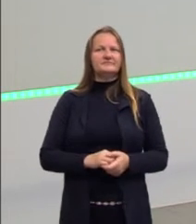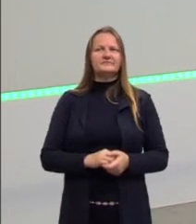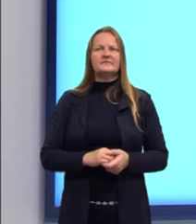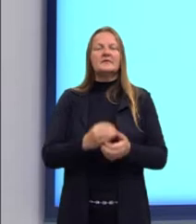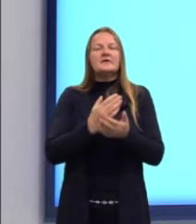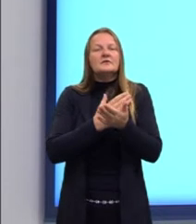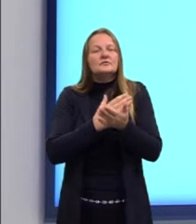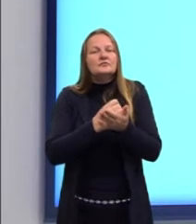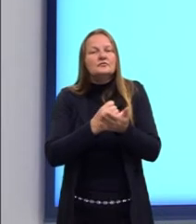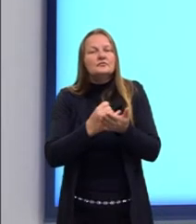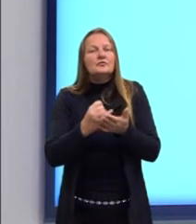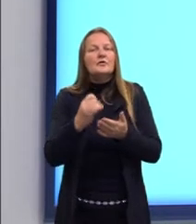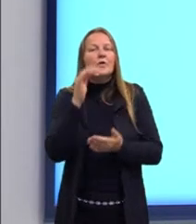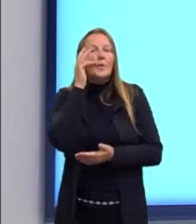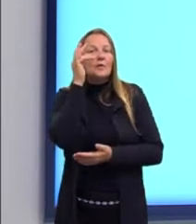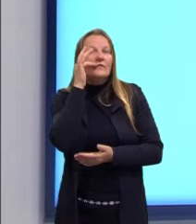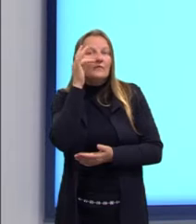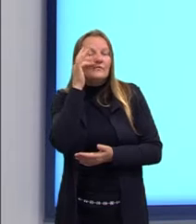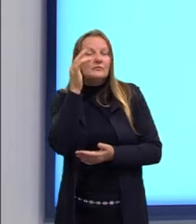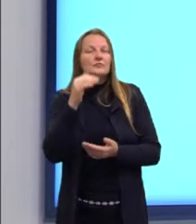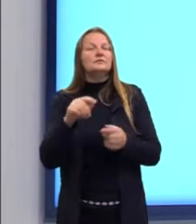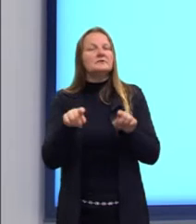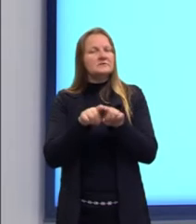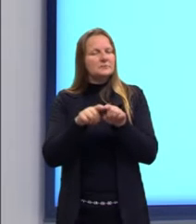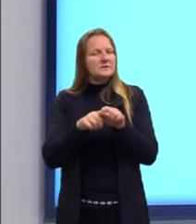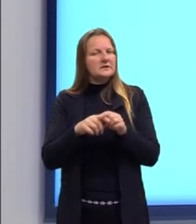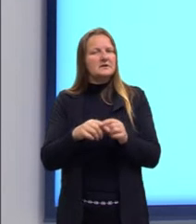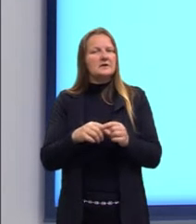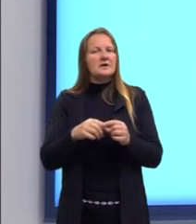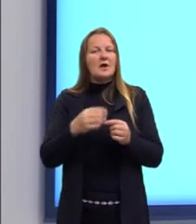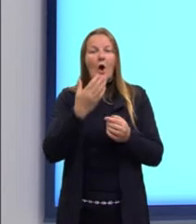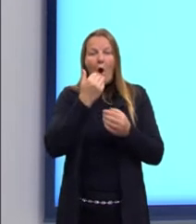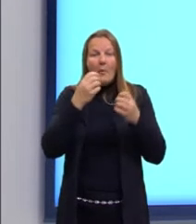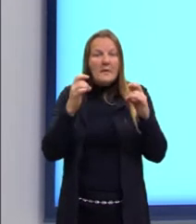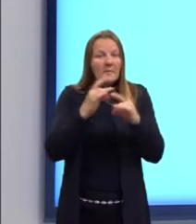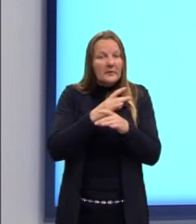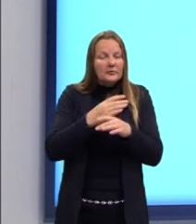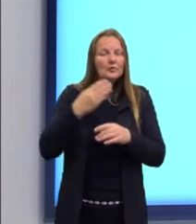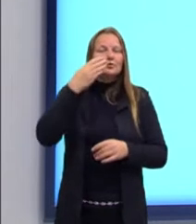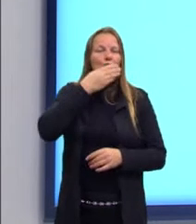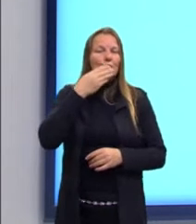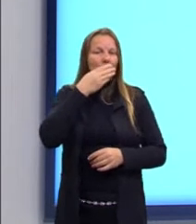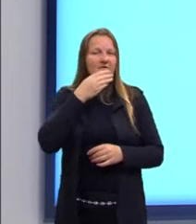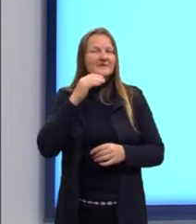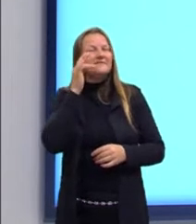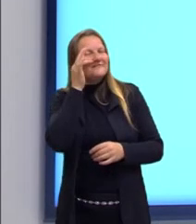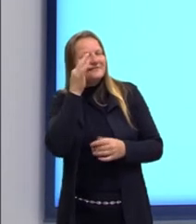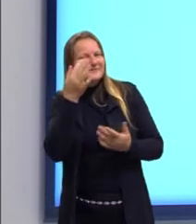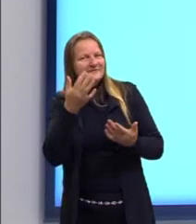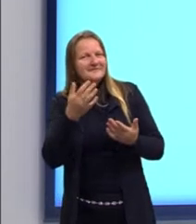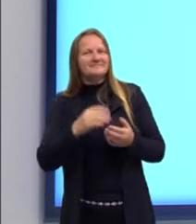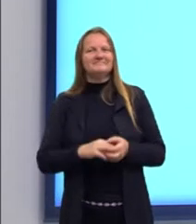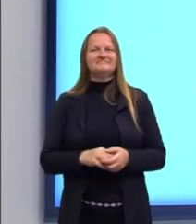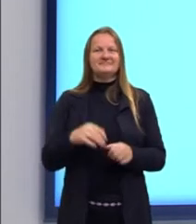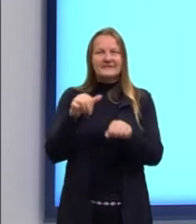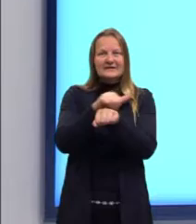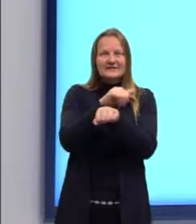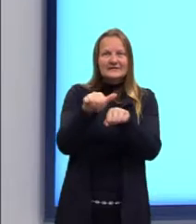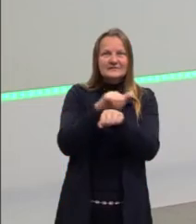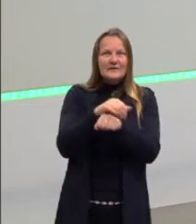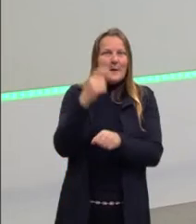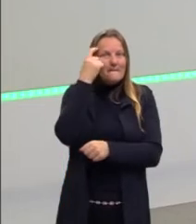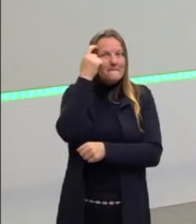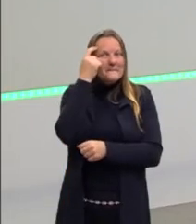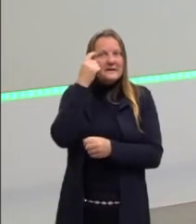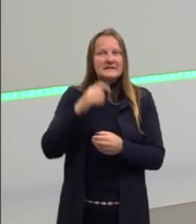Introduzir, então, frutas como opção de sobremesa, né? Que tá atrelado ali a evitar doce, que a gente ouve falar em sobremesa, já vem na